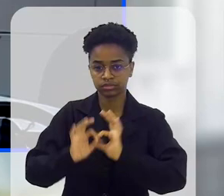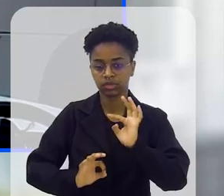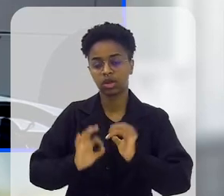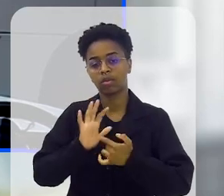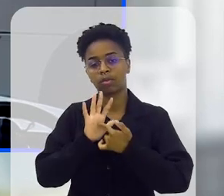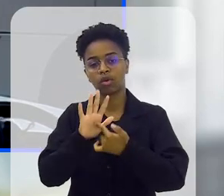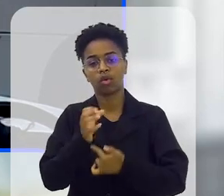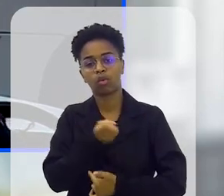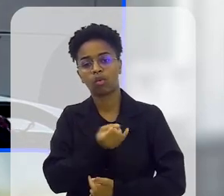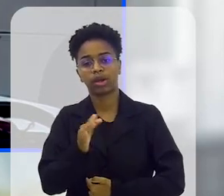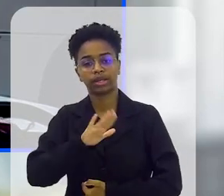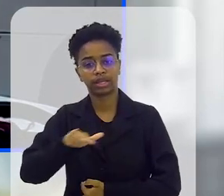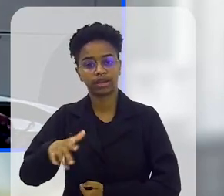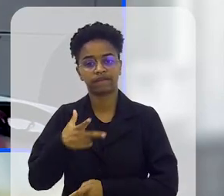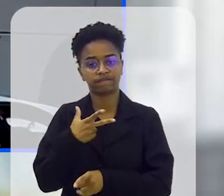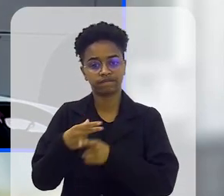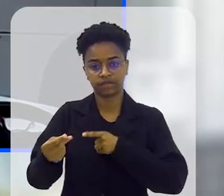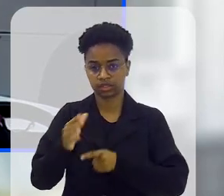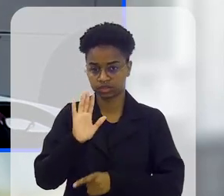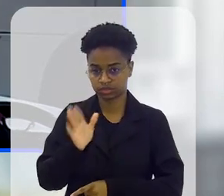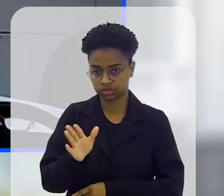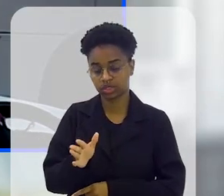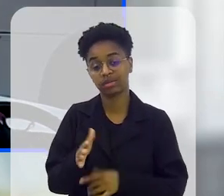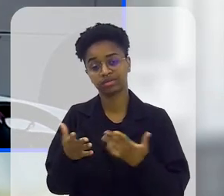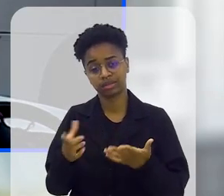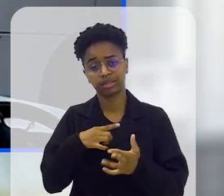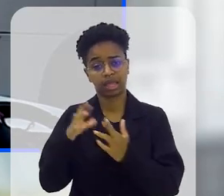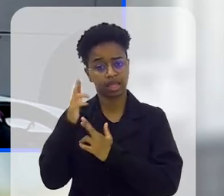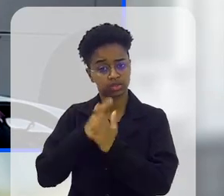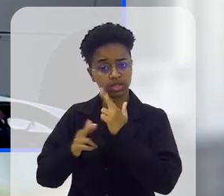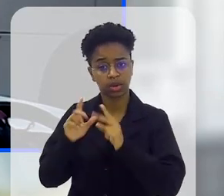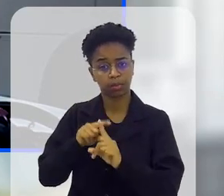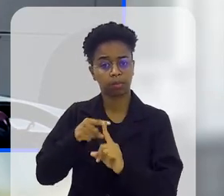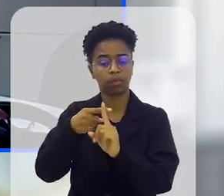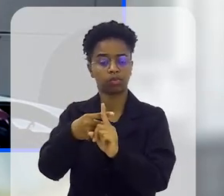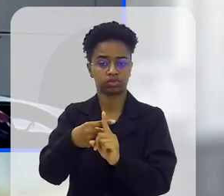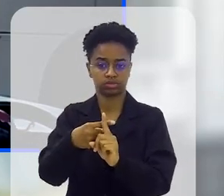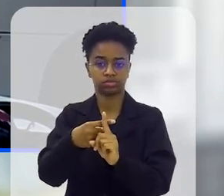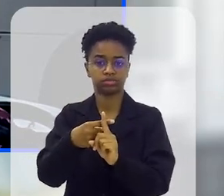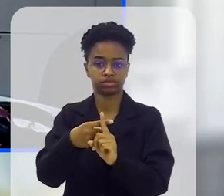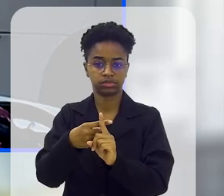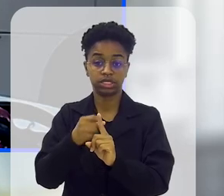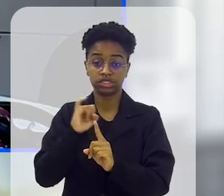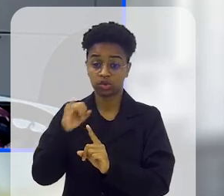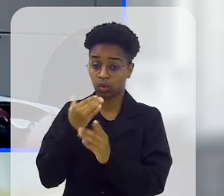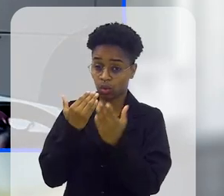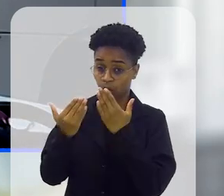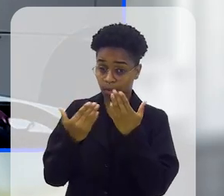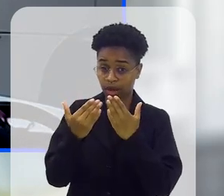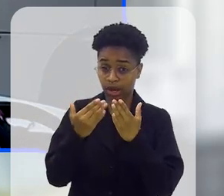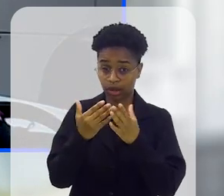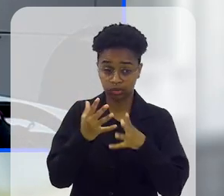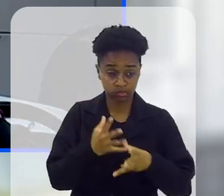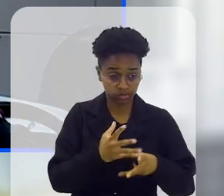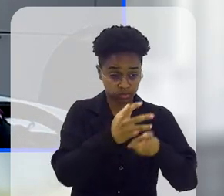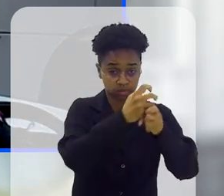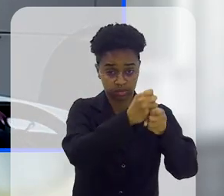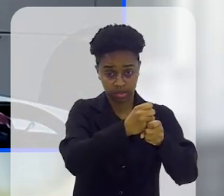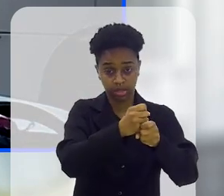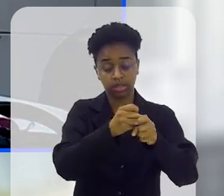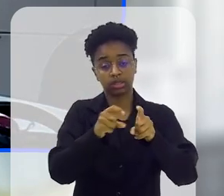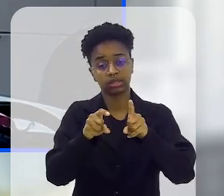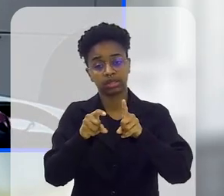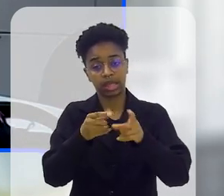coloca, assim, o número de crianças que já venceram, então a gente tem um resultado muito positivo, em relação ao total de crianças que nós já